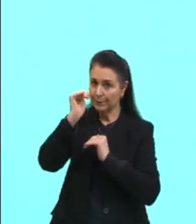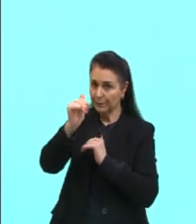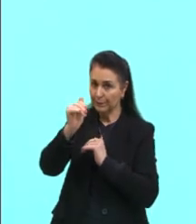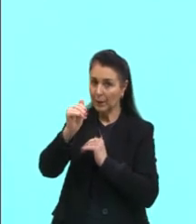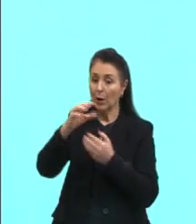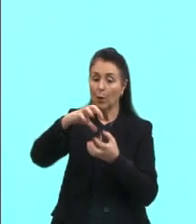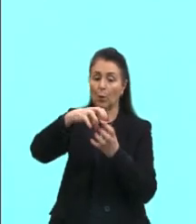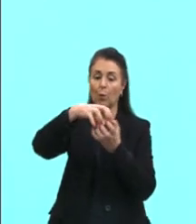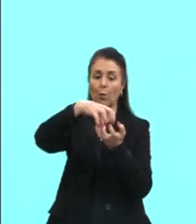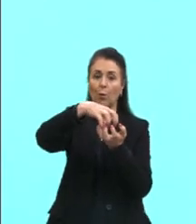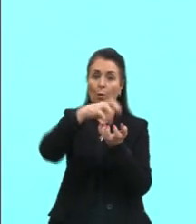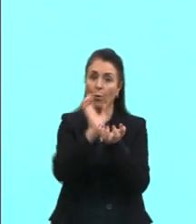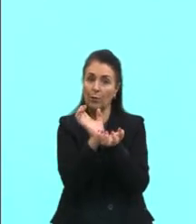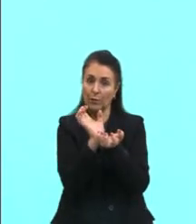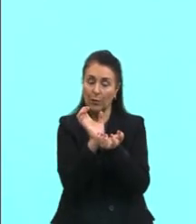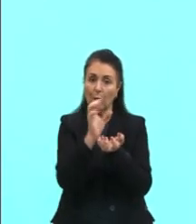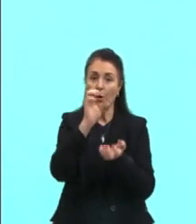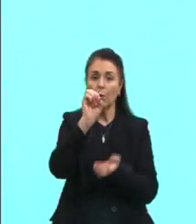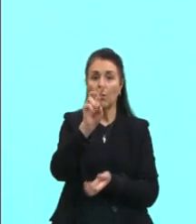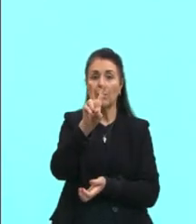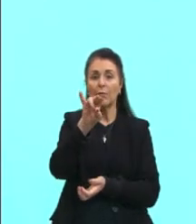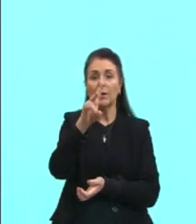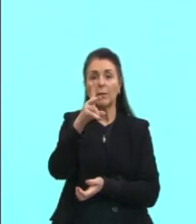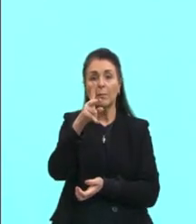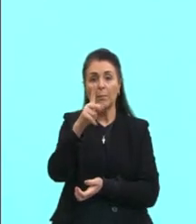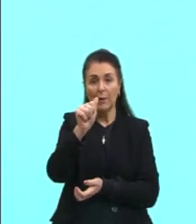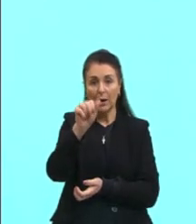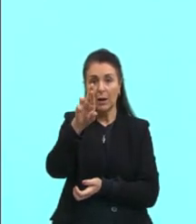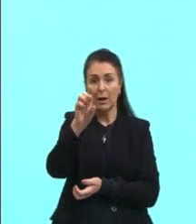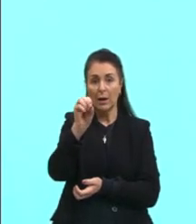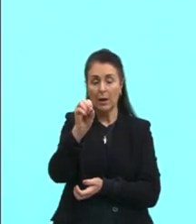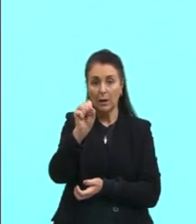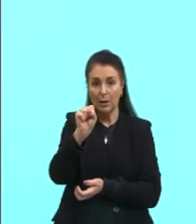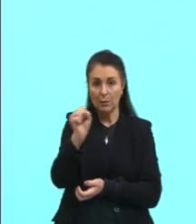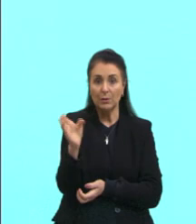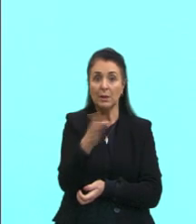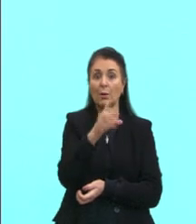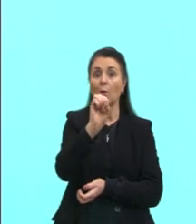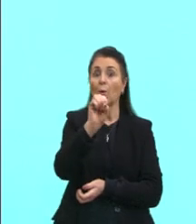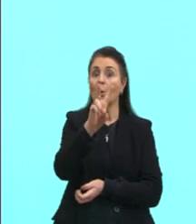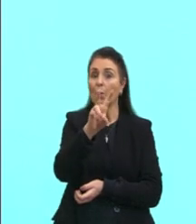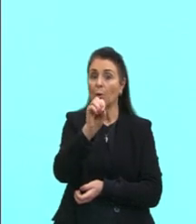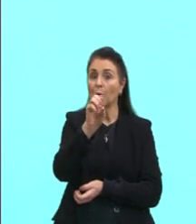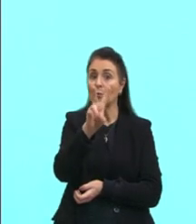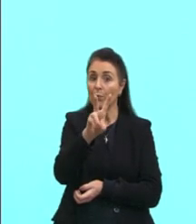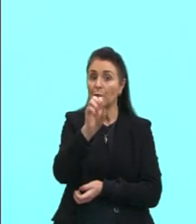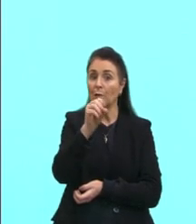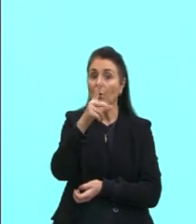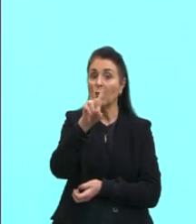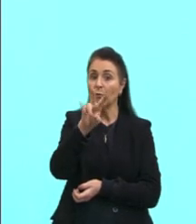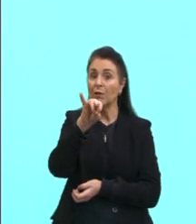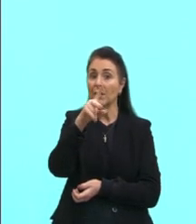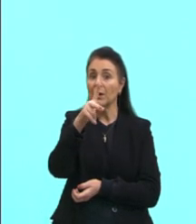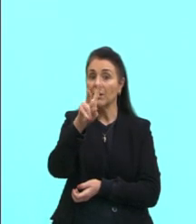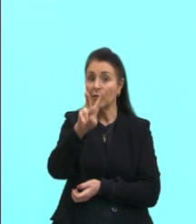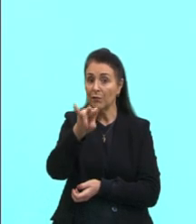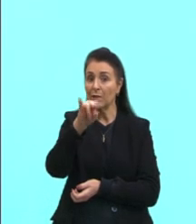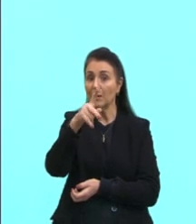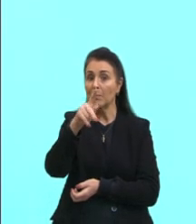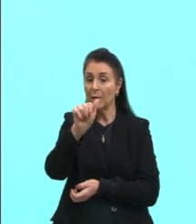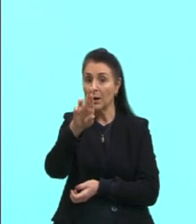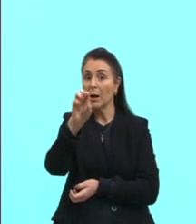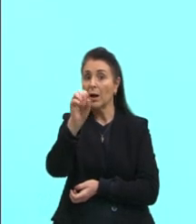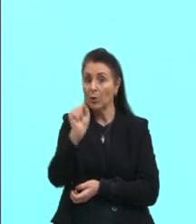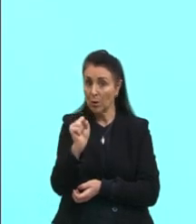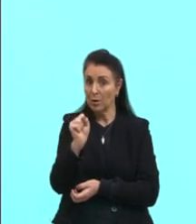ovíparos ou ovovivíparos. Então, aqui eles vão possuir ovos. O embrião vai estar dentro de um